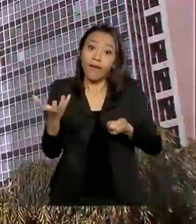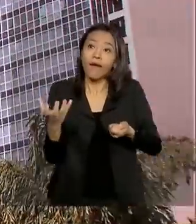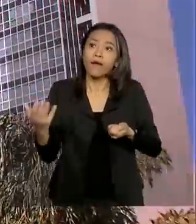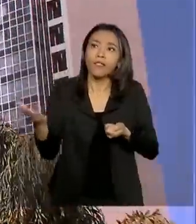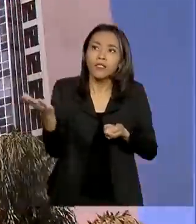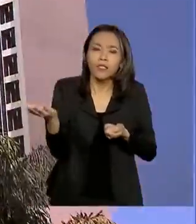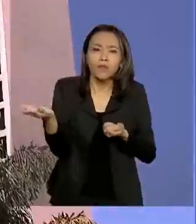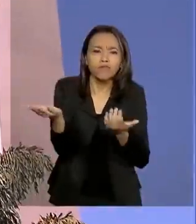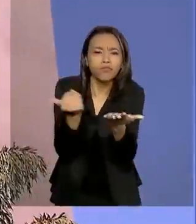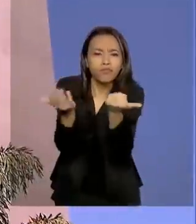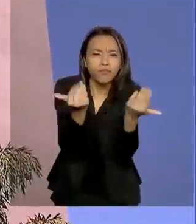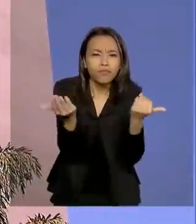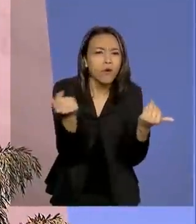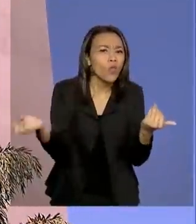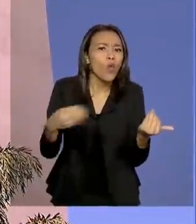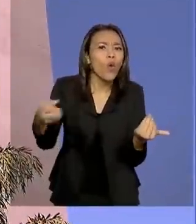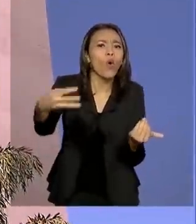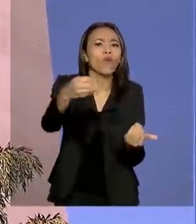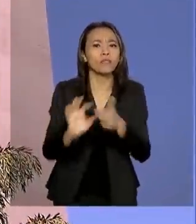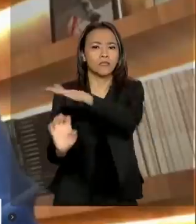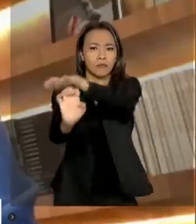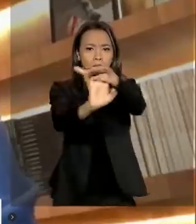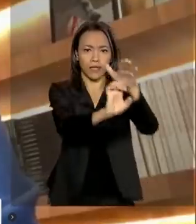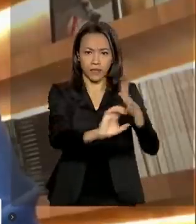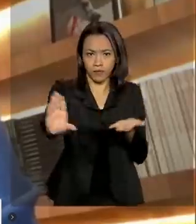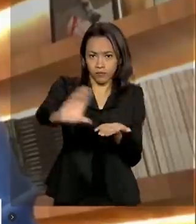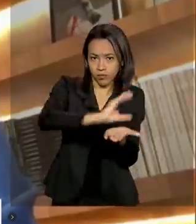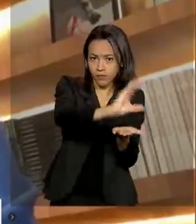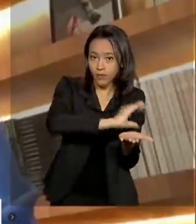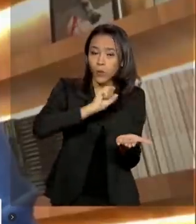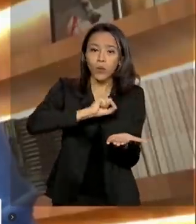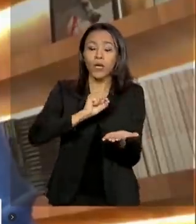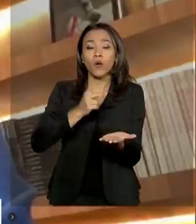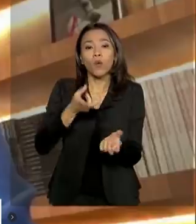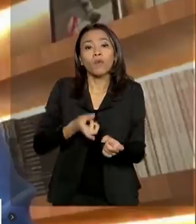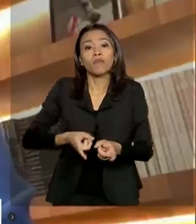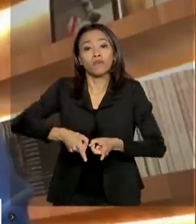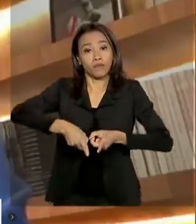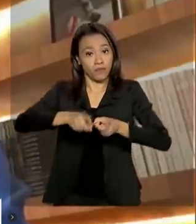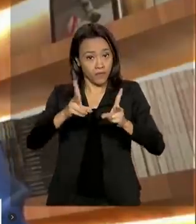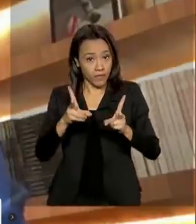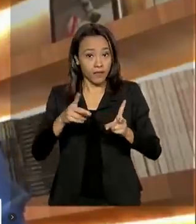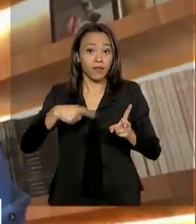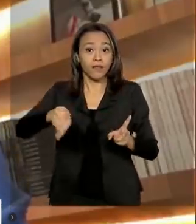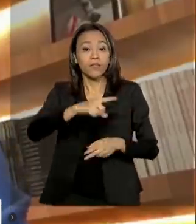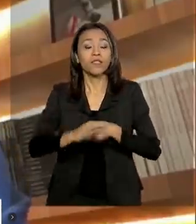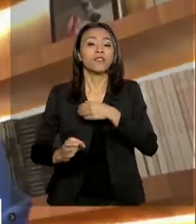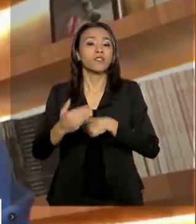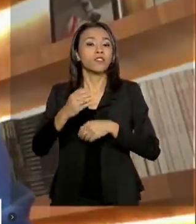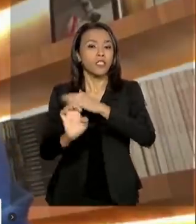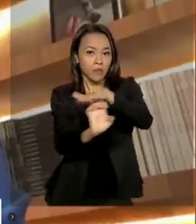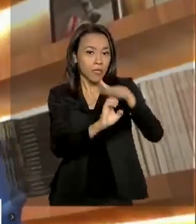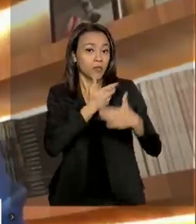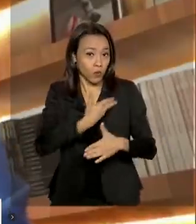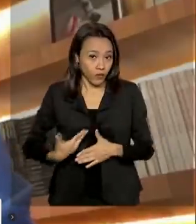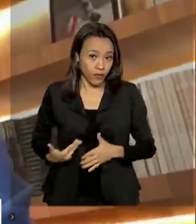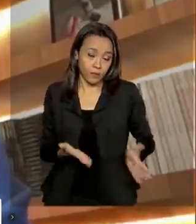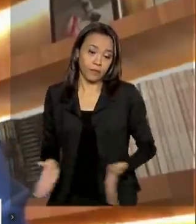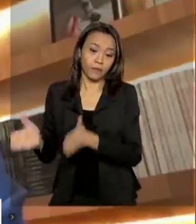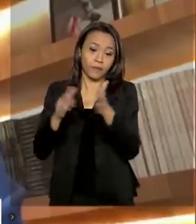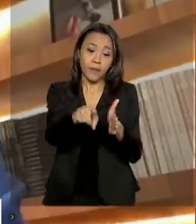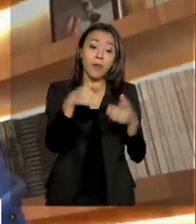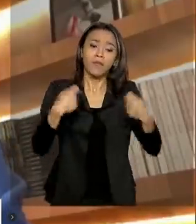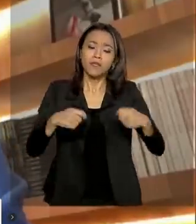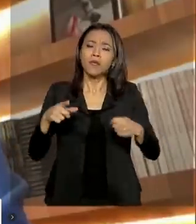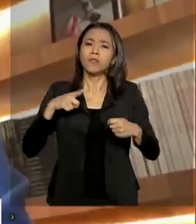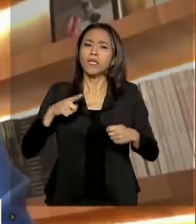investimentos com a privatização de estatais. O Estado é necessário, mas nós temos que ter um Estado pequeno, um enxuto.